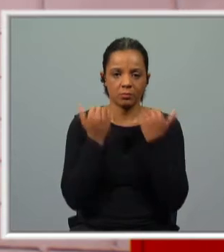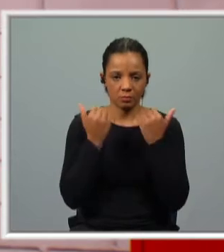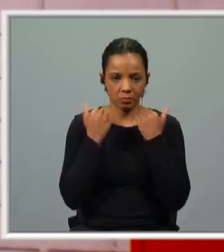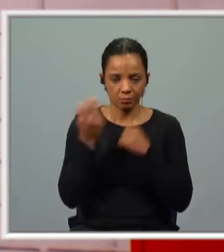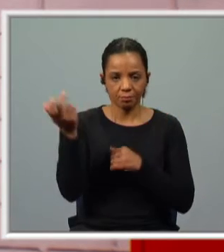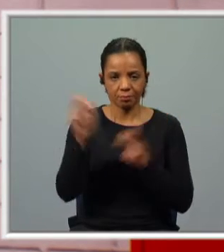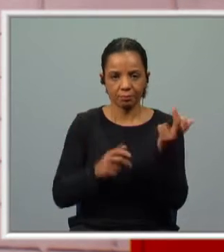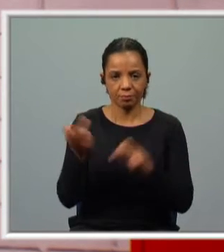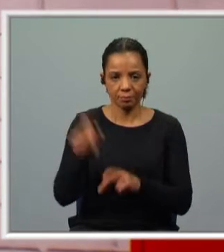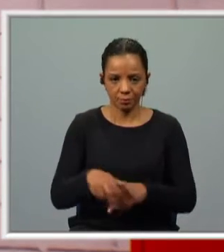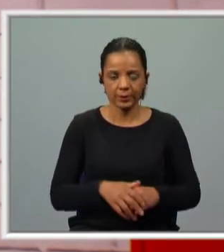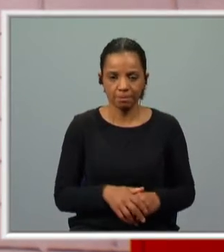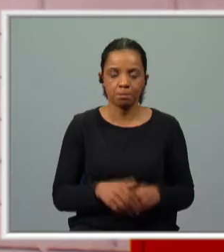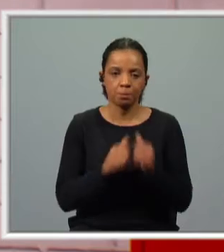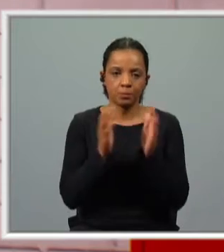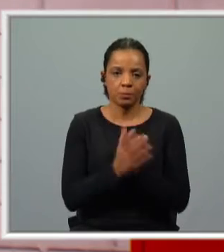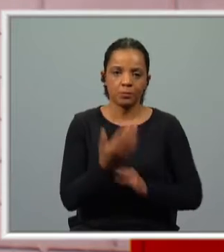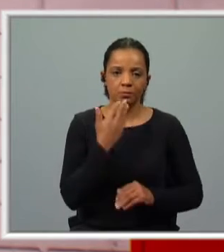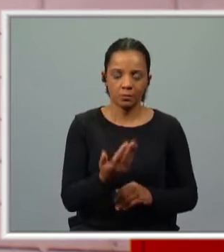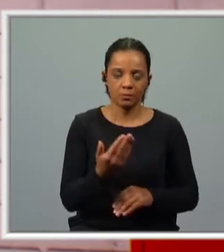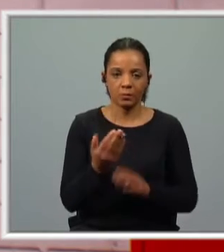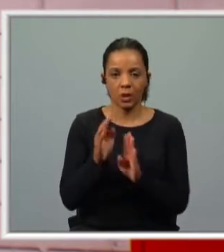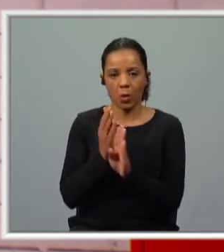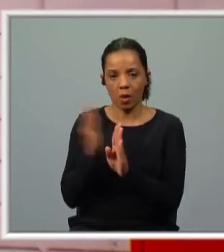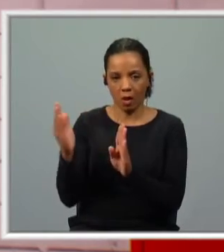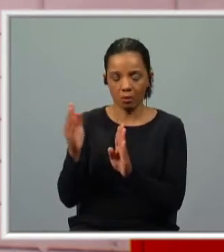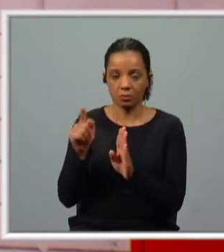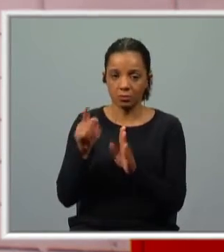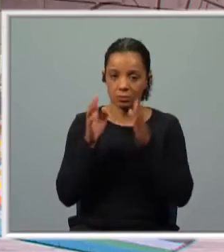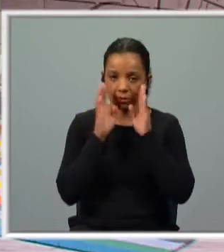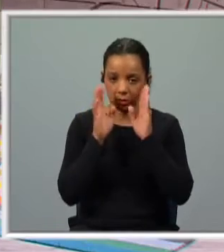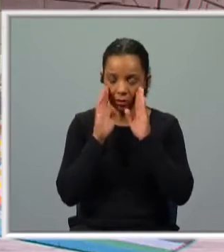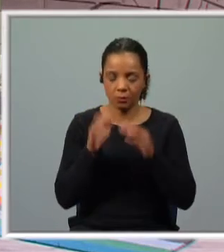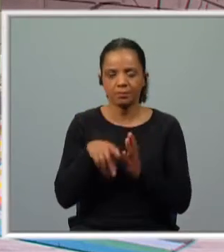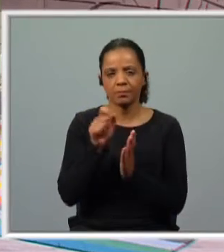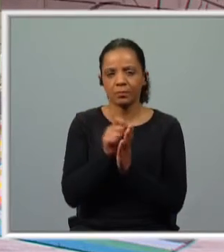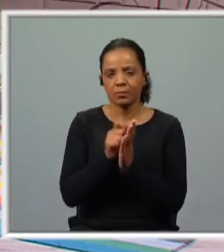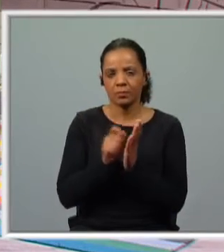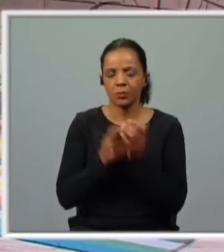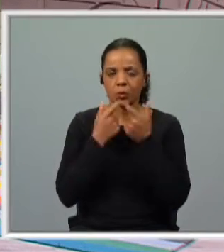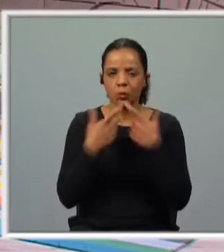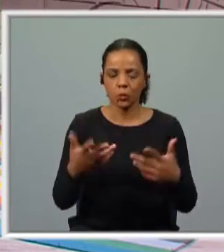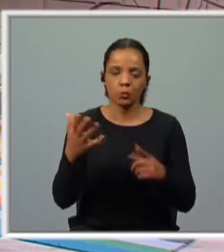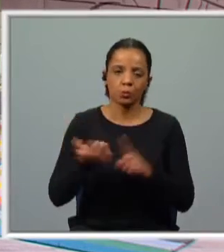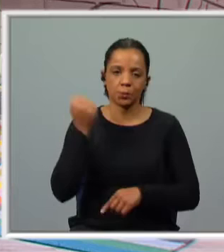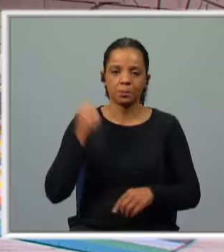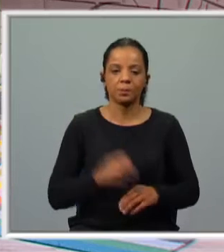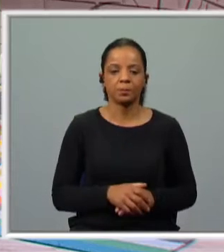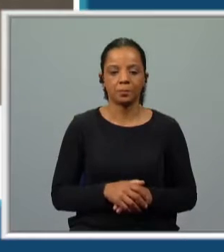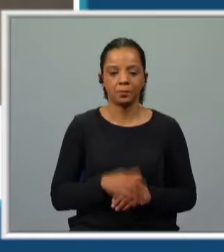solicitadas aqui à margem. Tenha atenção e registra tudo aquilo que conseguires.